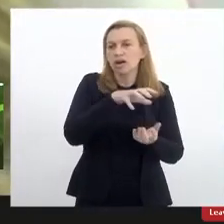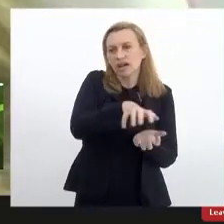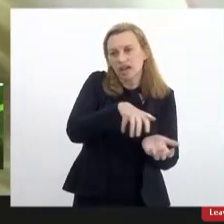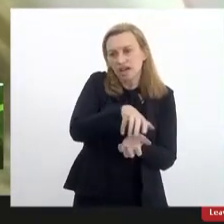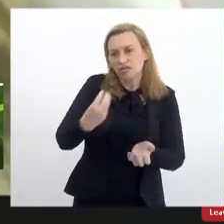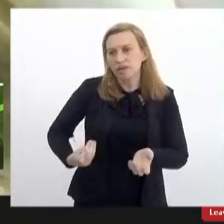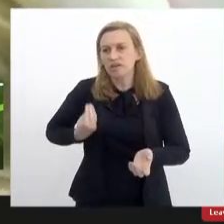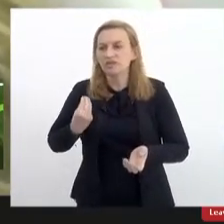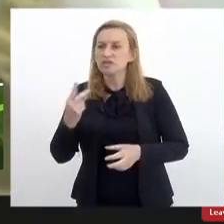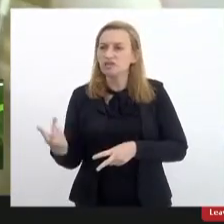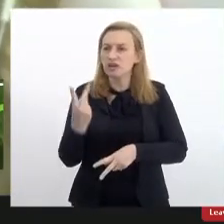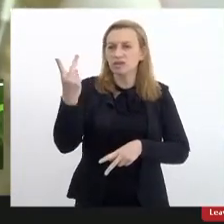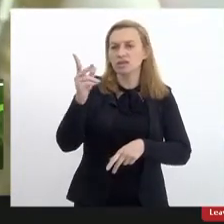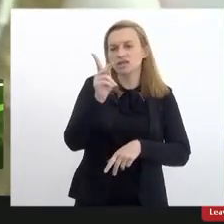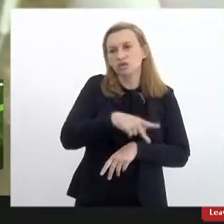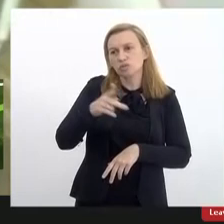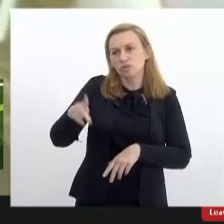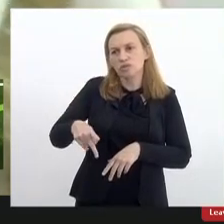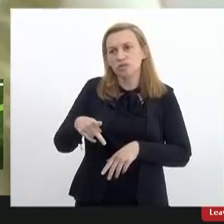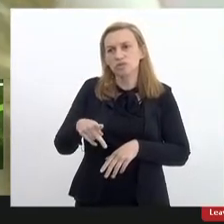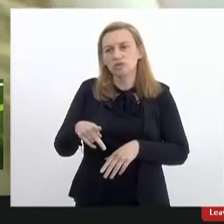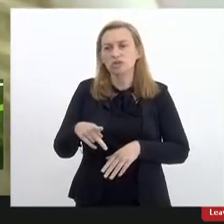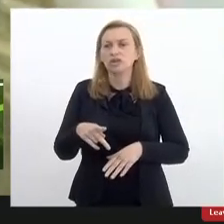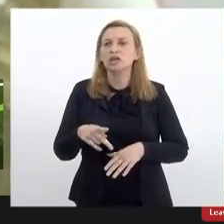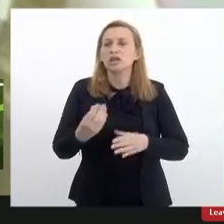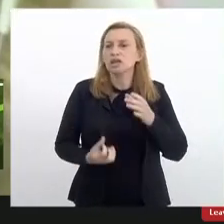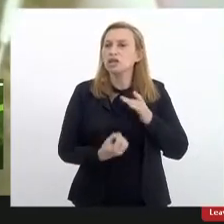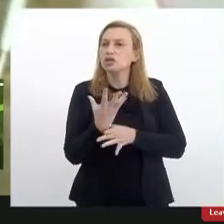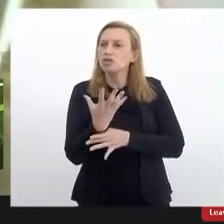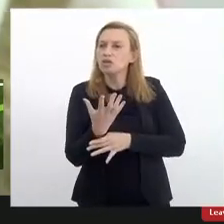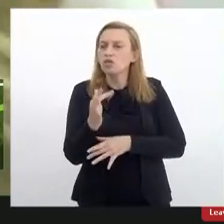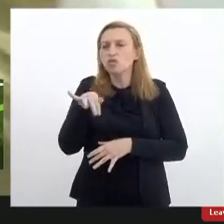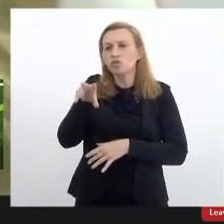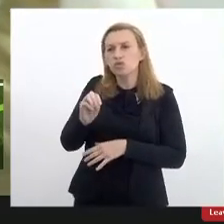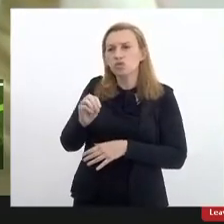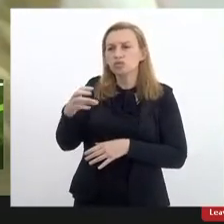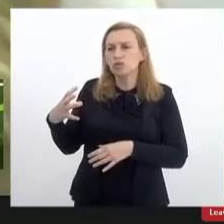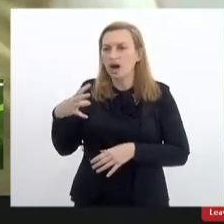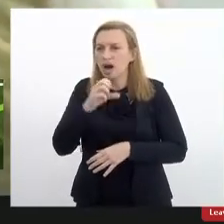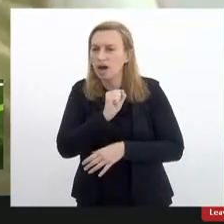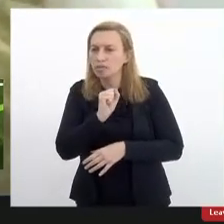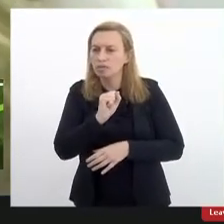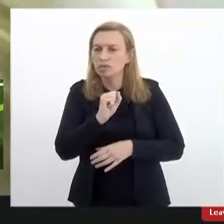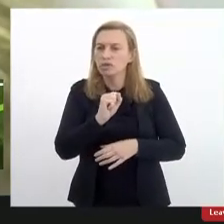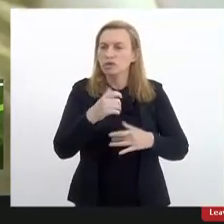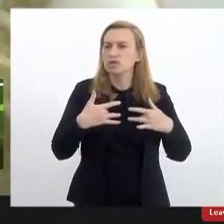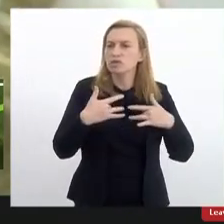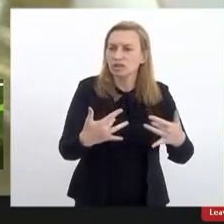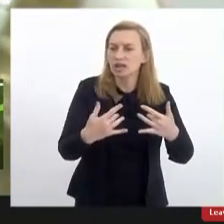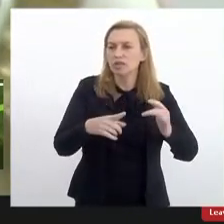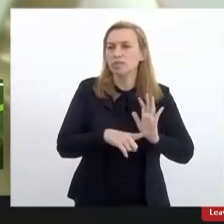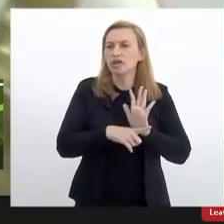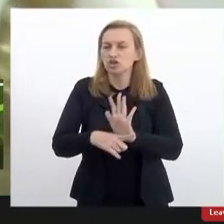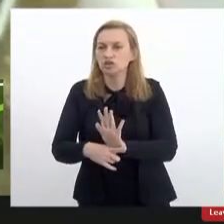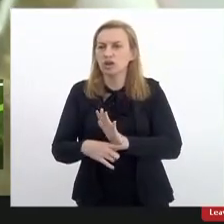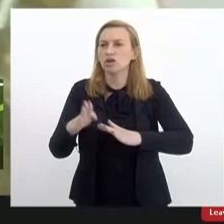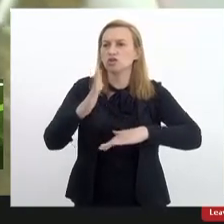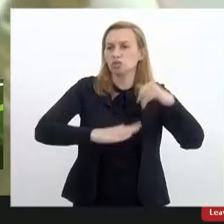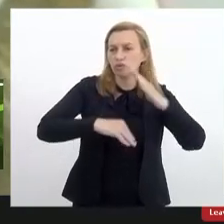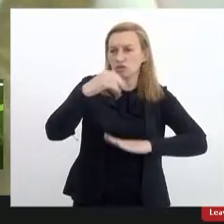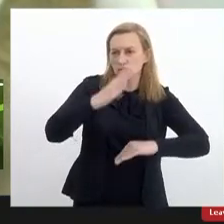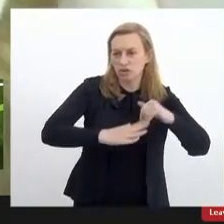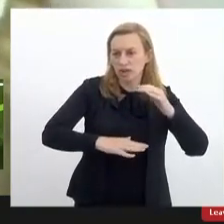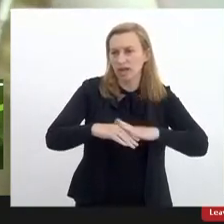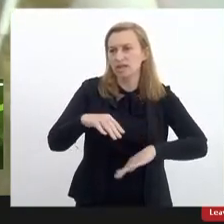campanha de valorização dos professores e professoras e criou um fundo emergencial solidário para socorrer a categoria desempregada